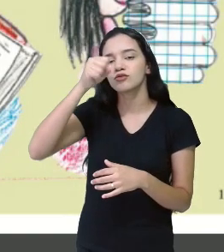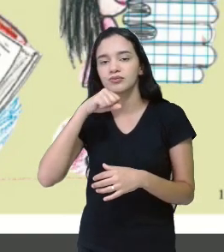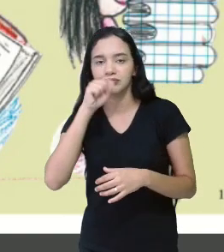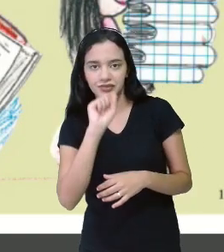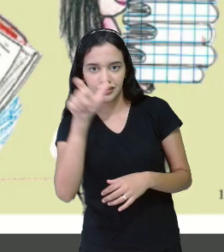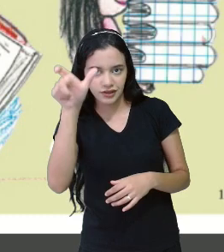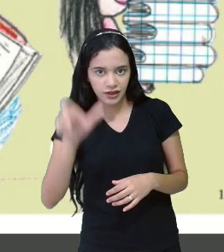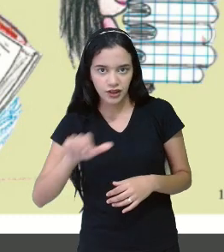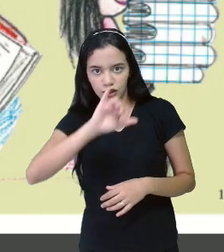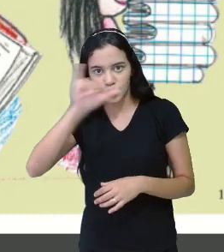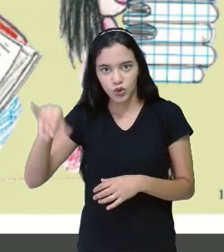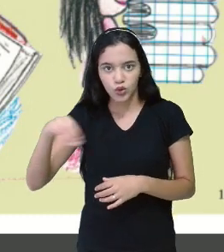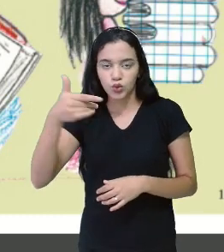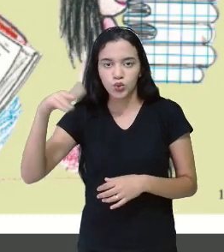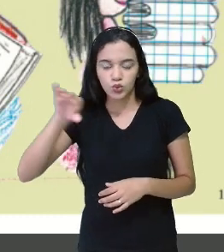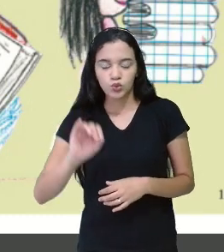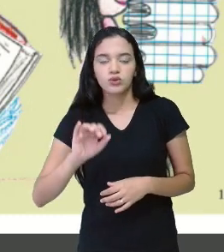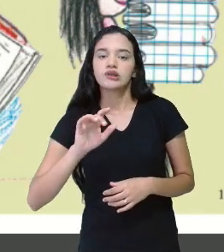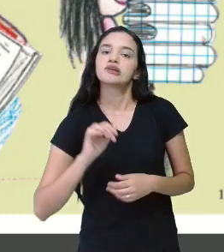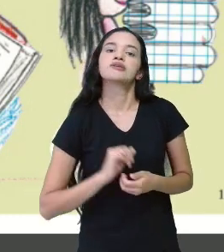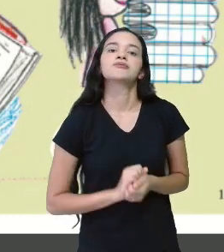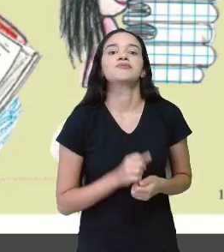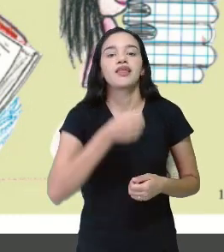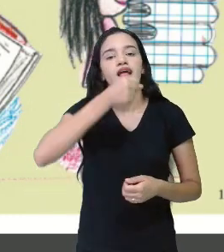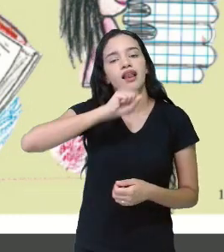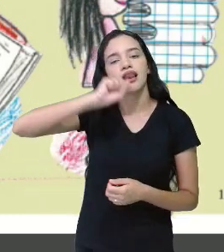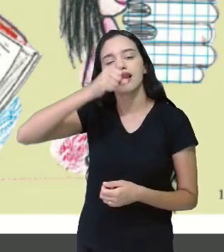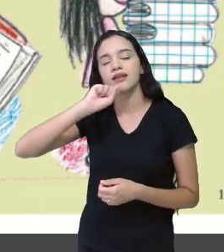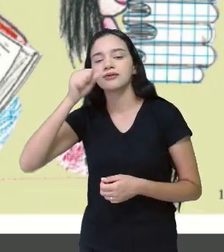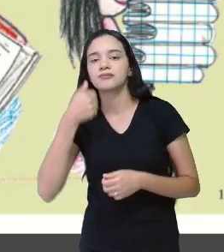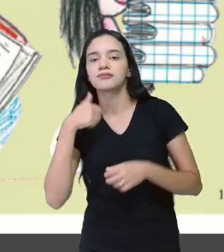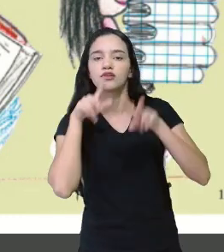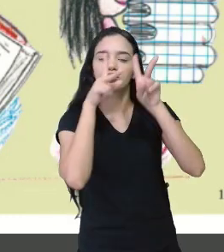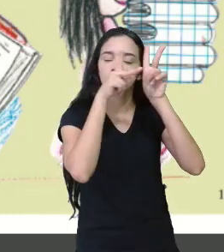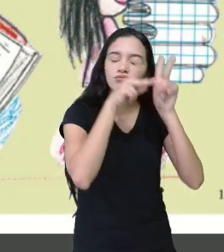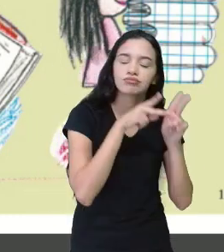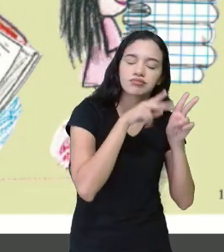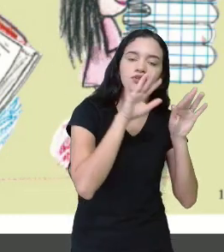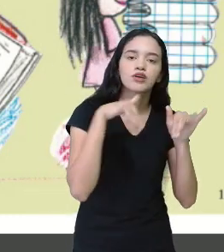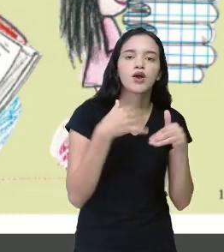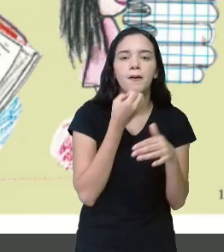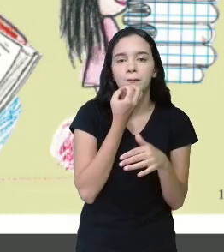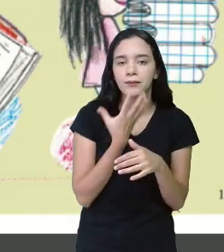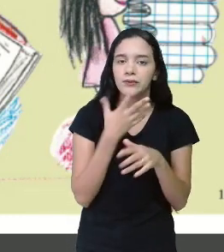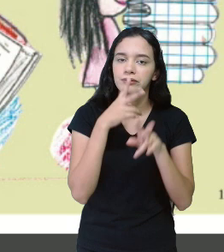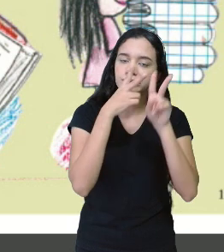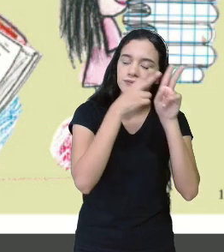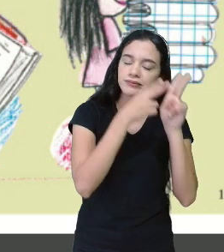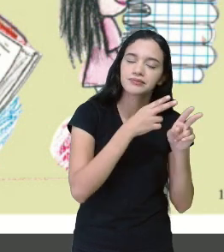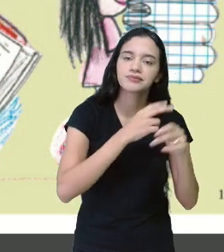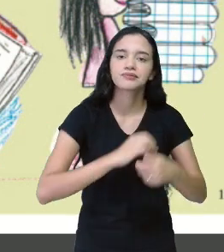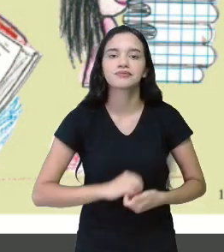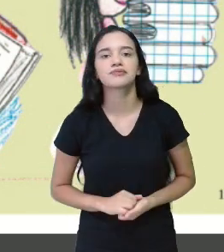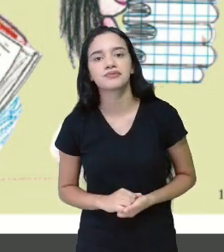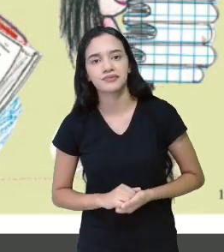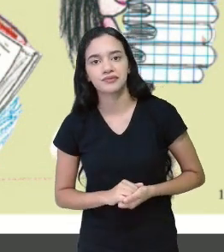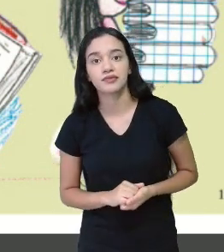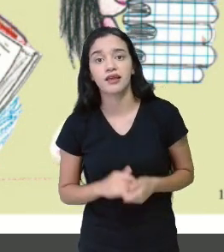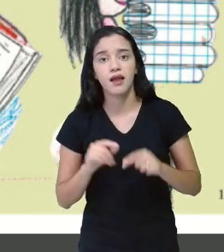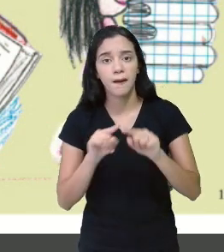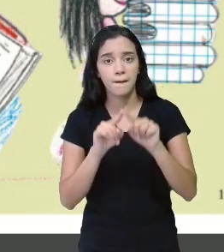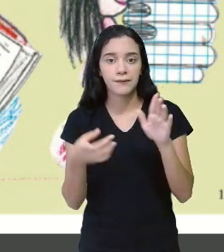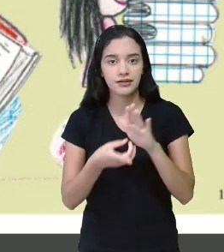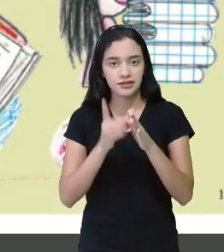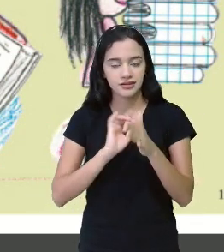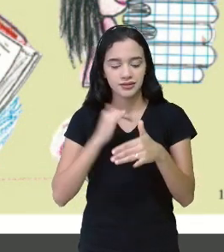Lambe, lambe. Ranc, ranc. Vou dormir. Como é bom ter uma soneca. Tchan, tchan. Mas